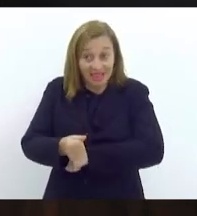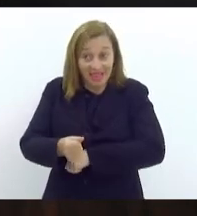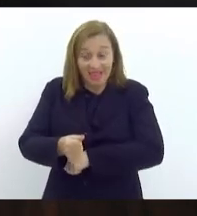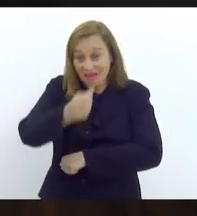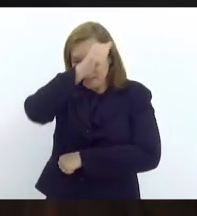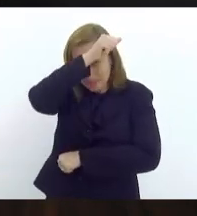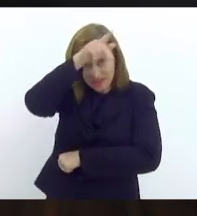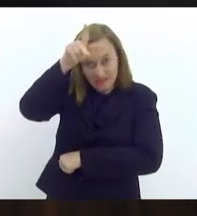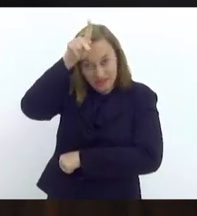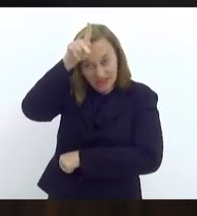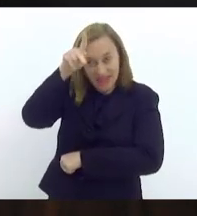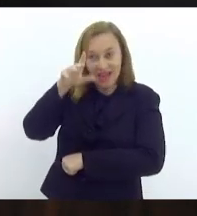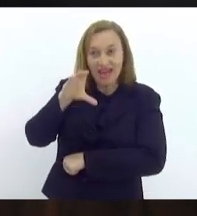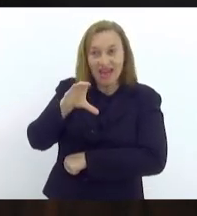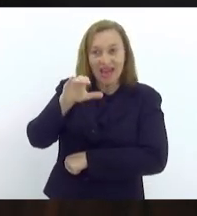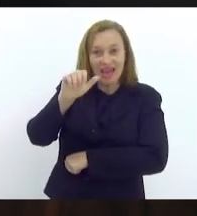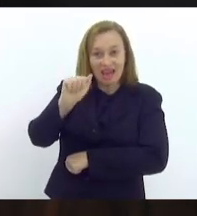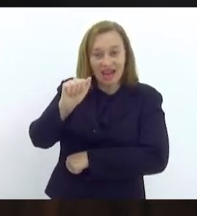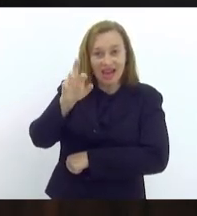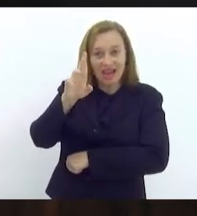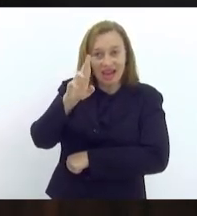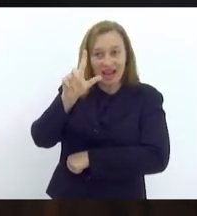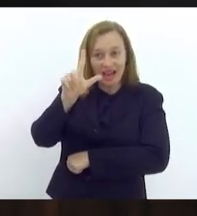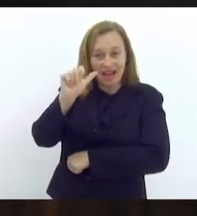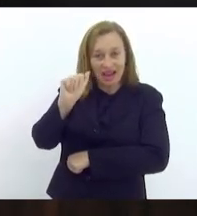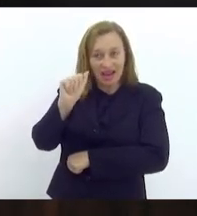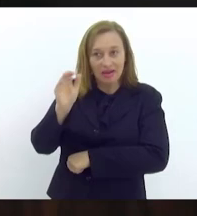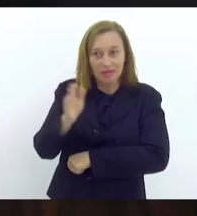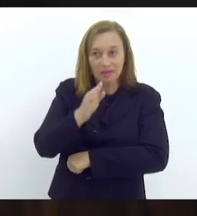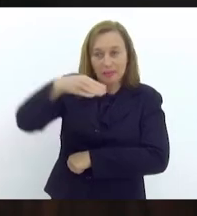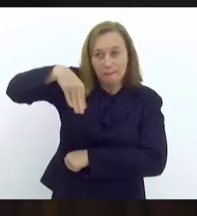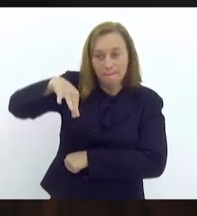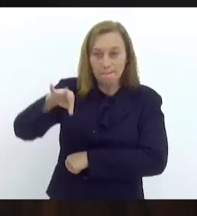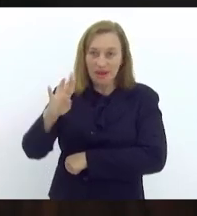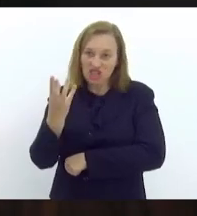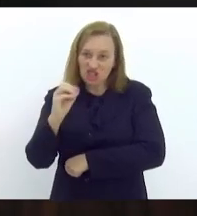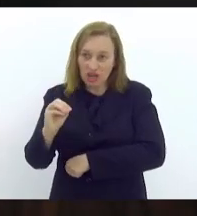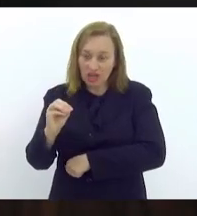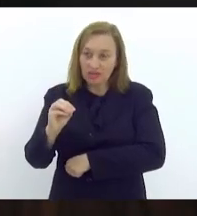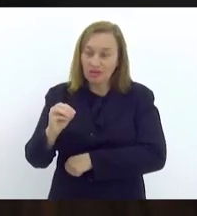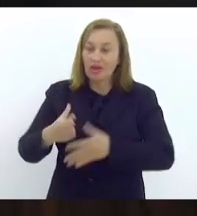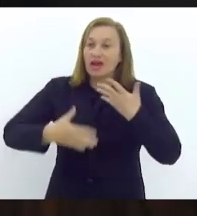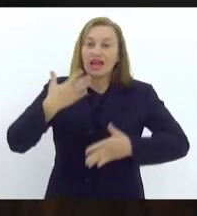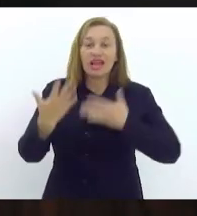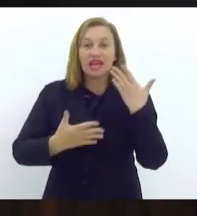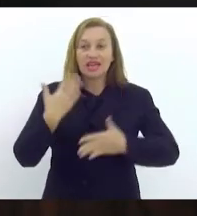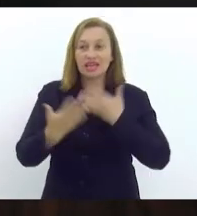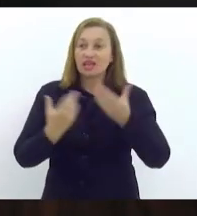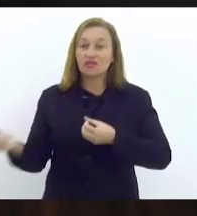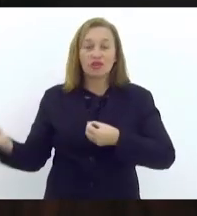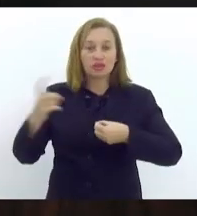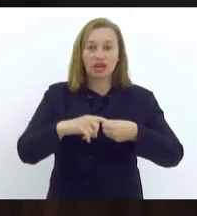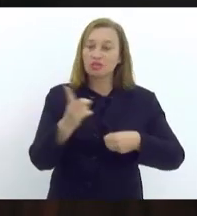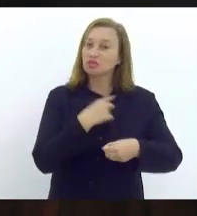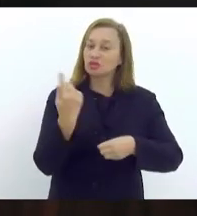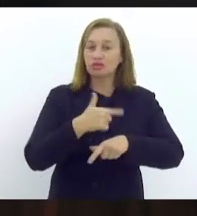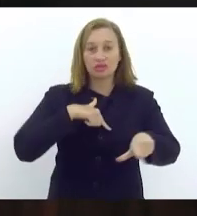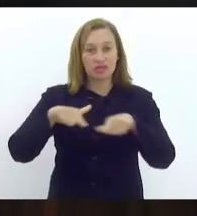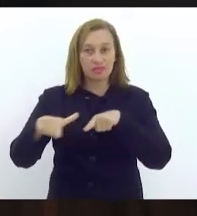Machado, sentadinha ali. É um prazer imenso retornarmos às nossas atividades